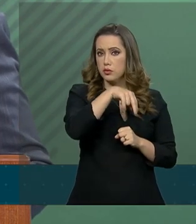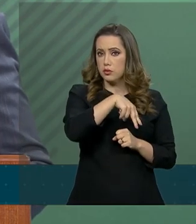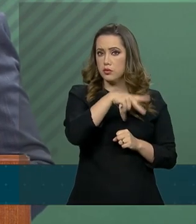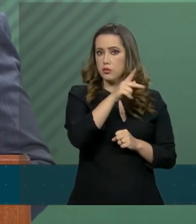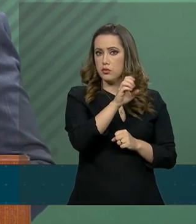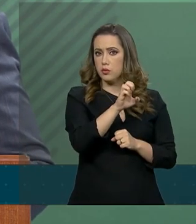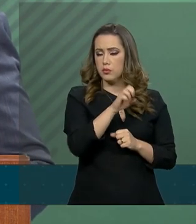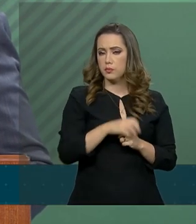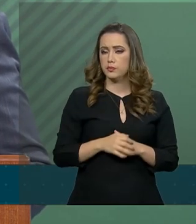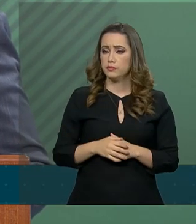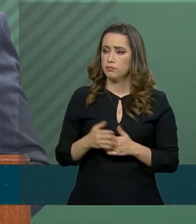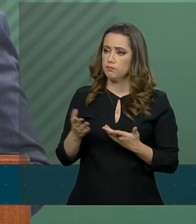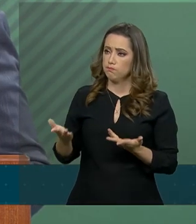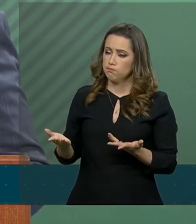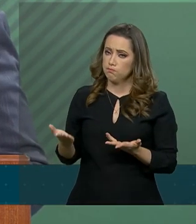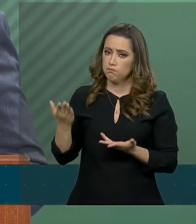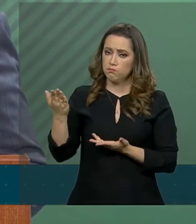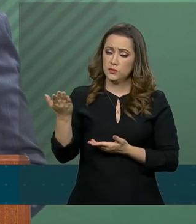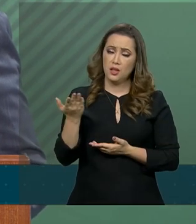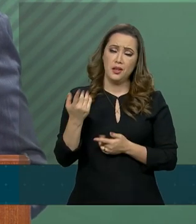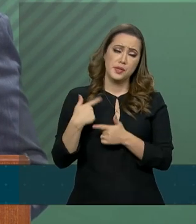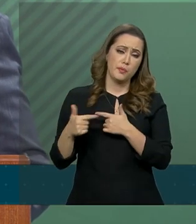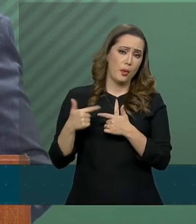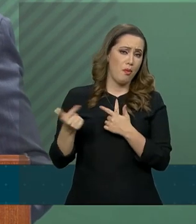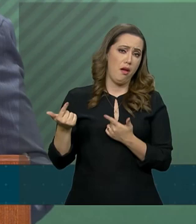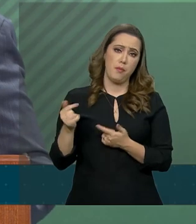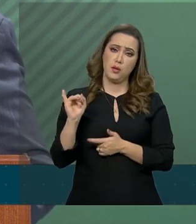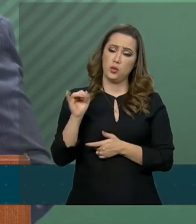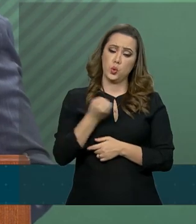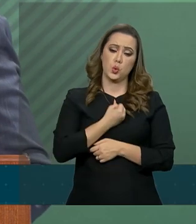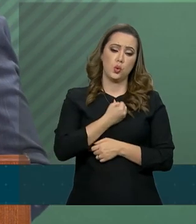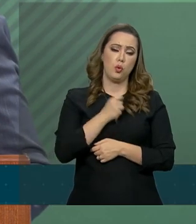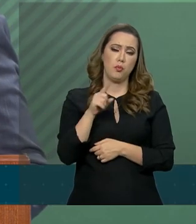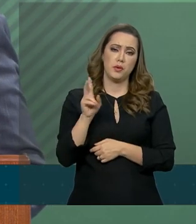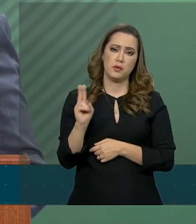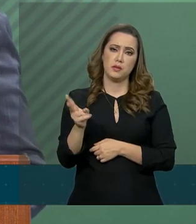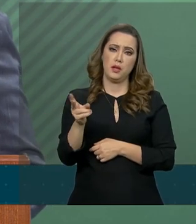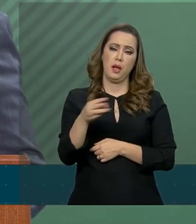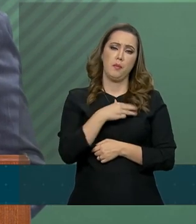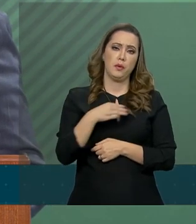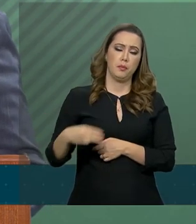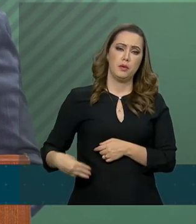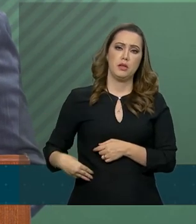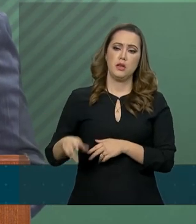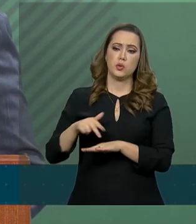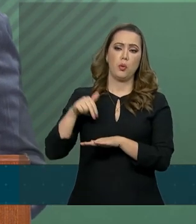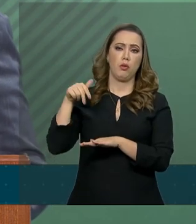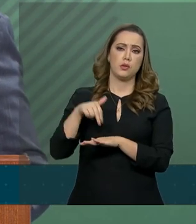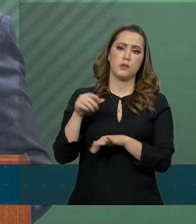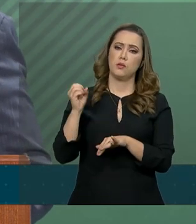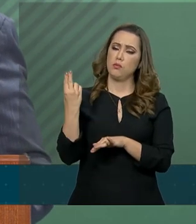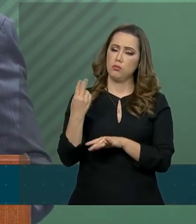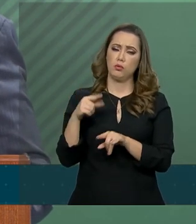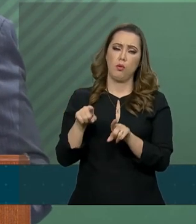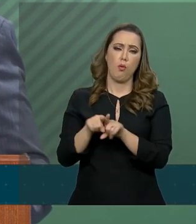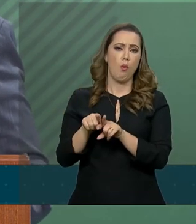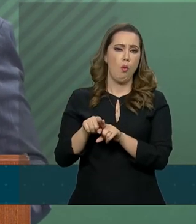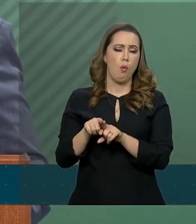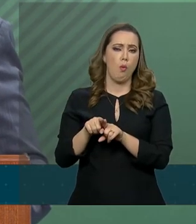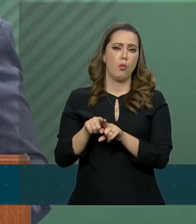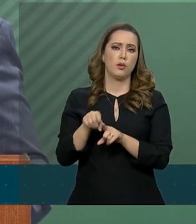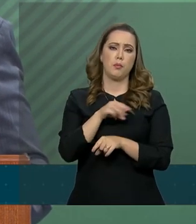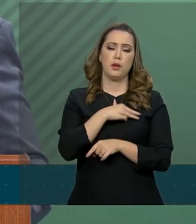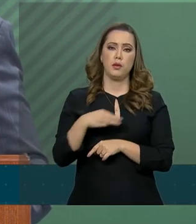colocadas pelo ministro astronauta Marcos Pontes, igualmente com o ministro do Meio Ambiente, Ricardo Salles. É preciso